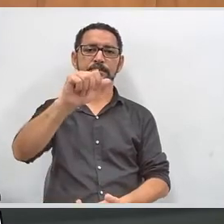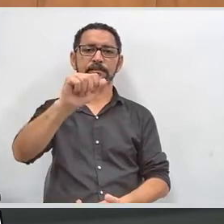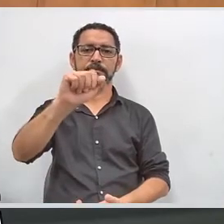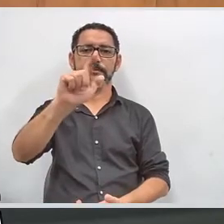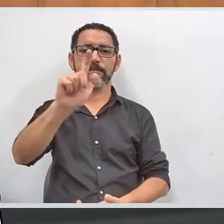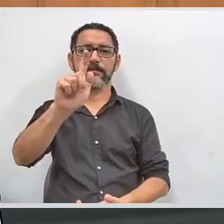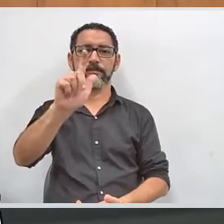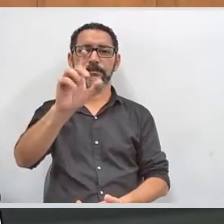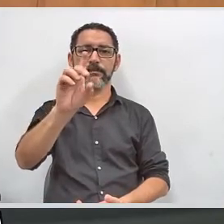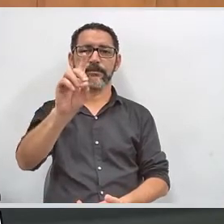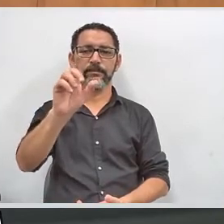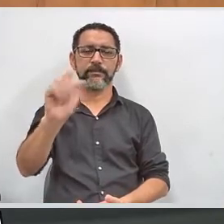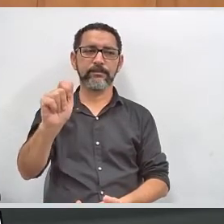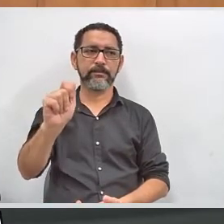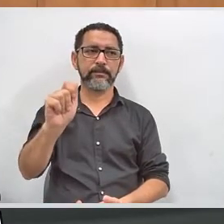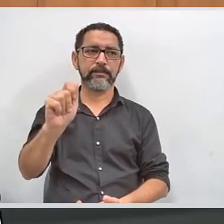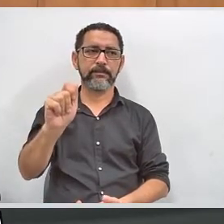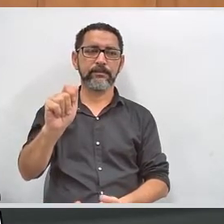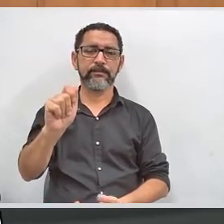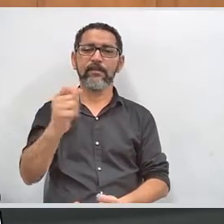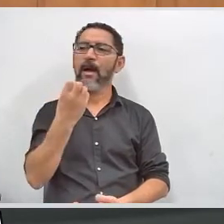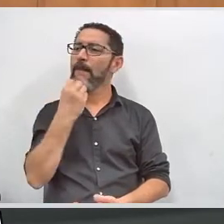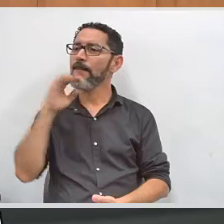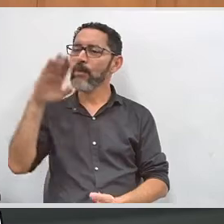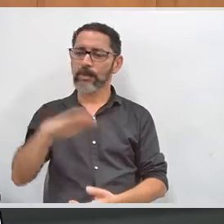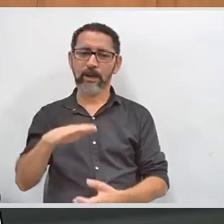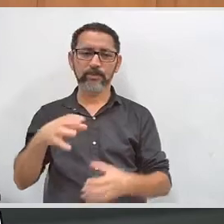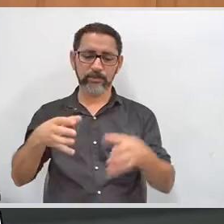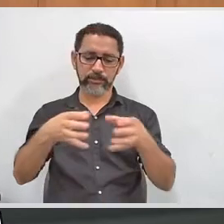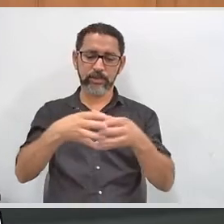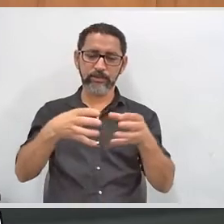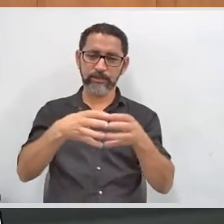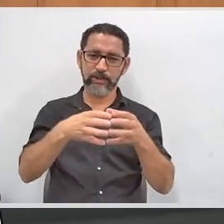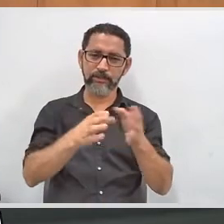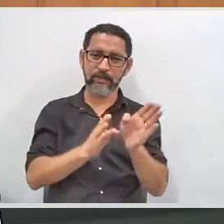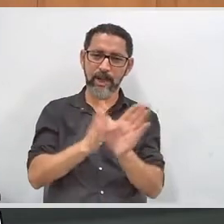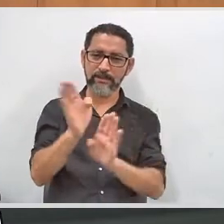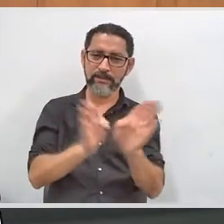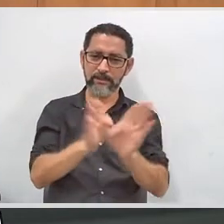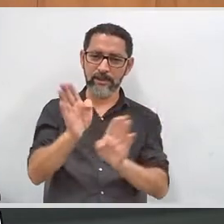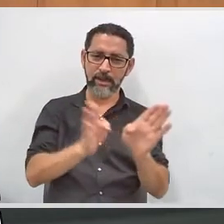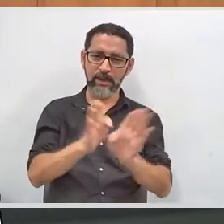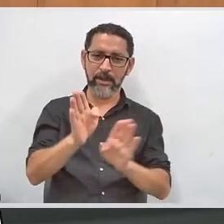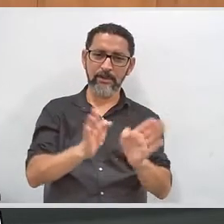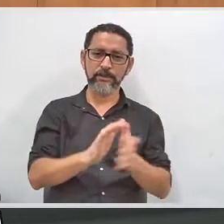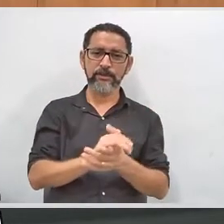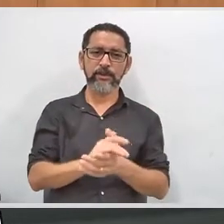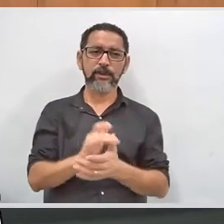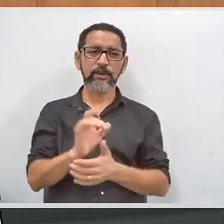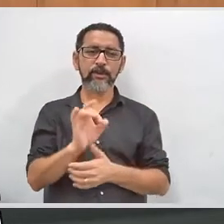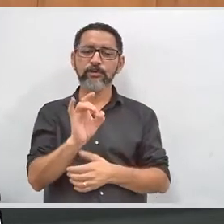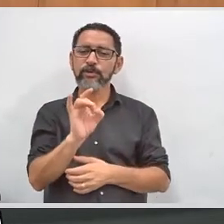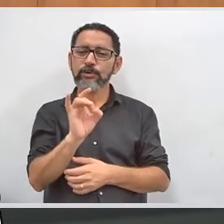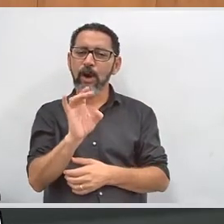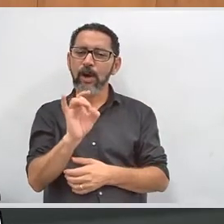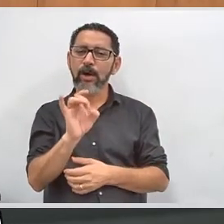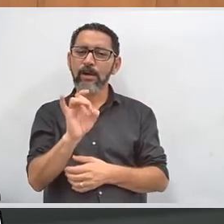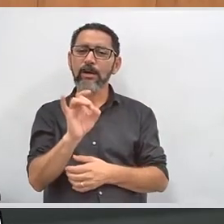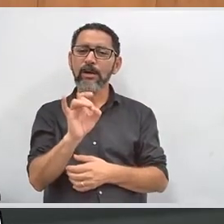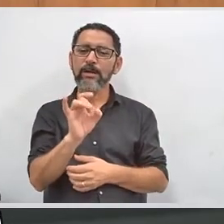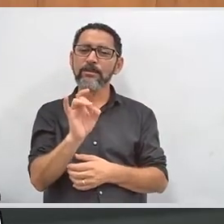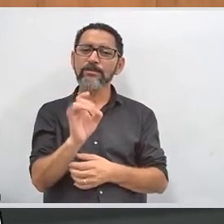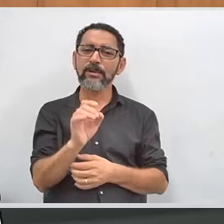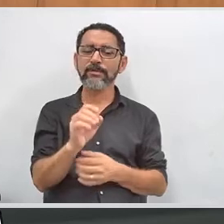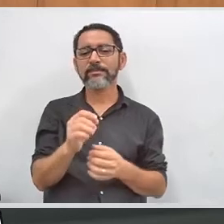Magda Macedo. Boa tarde, eu sou da Comissão de Acessibilidade do Tribunal, eu, na verdade, eu queria ratificar